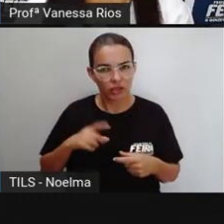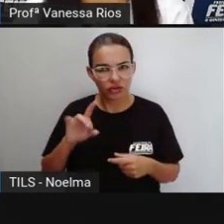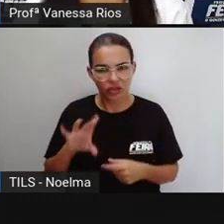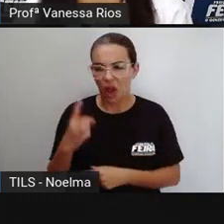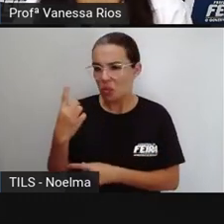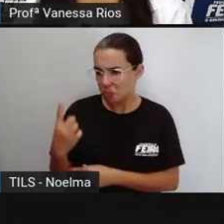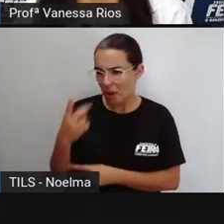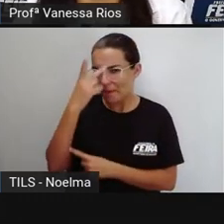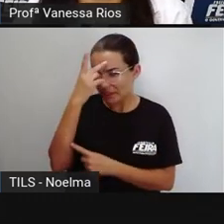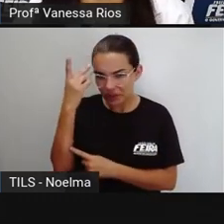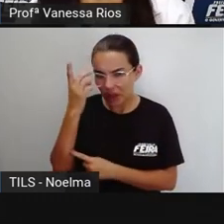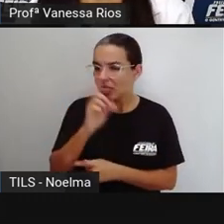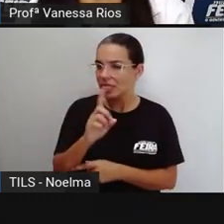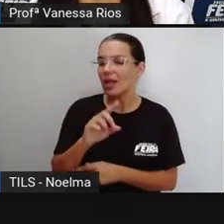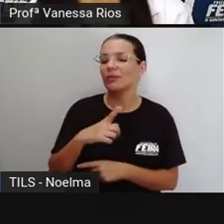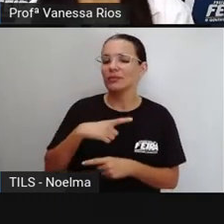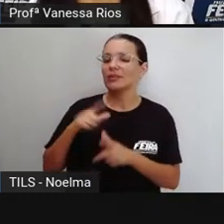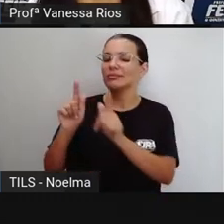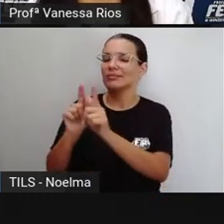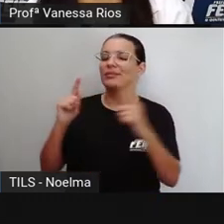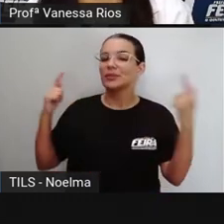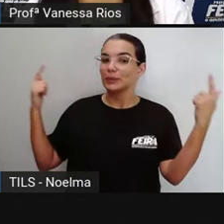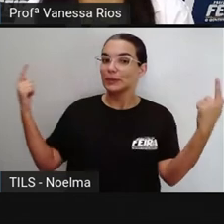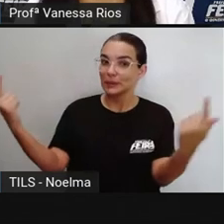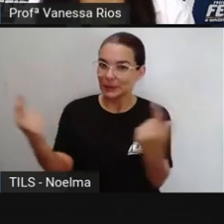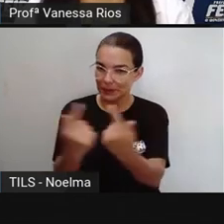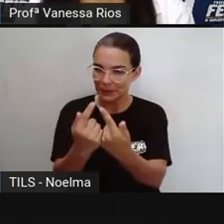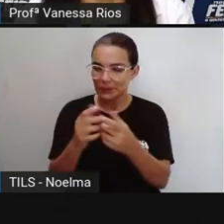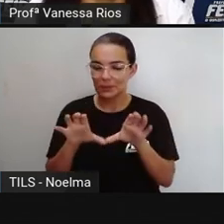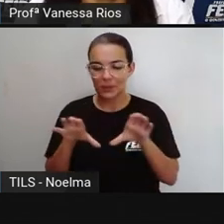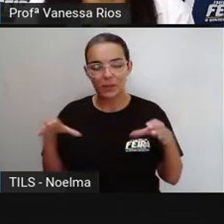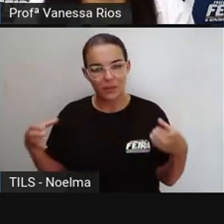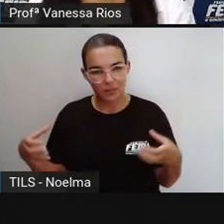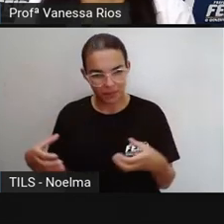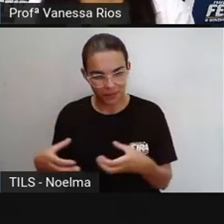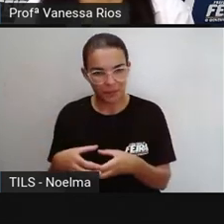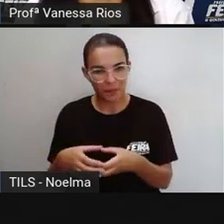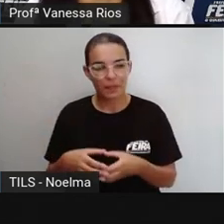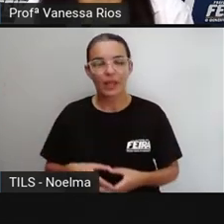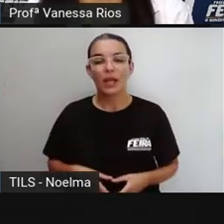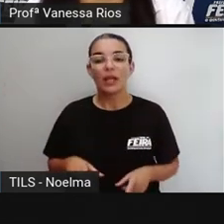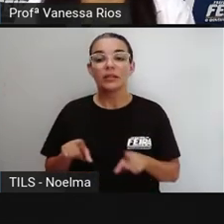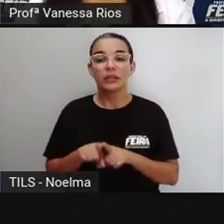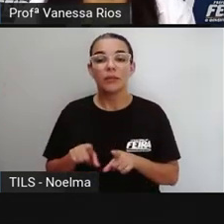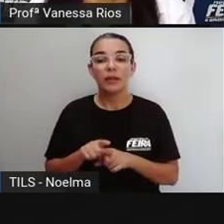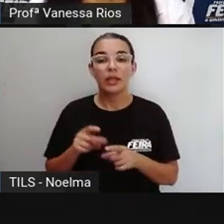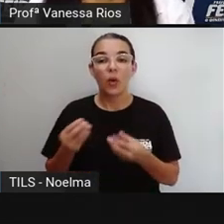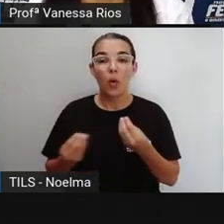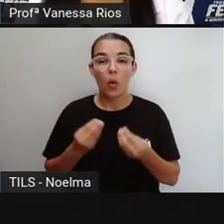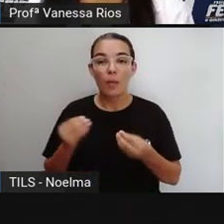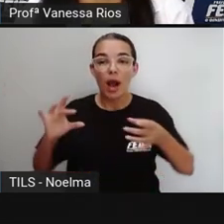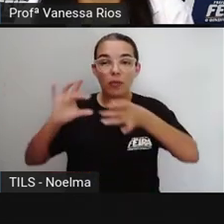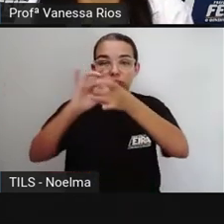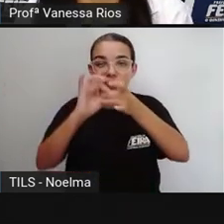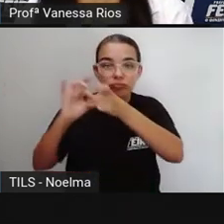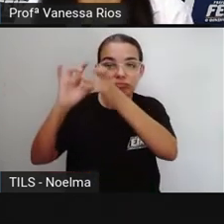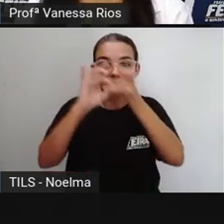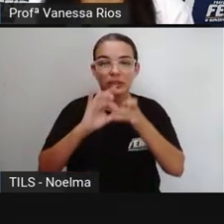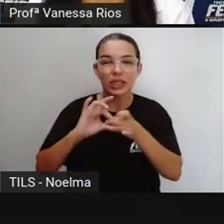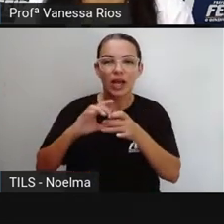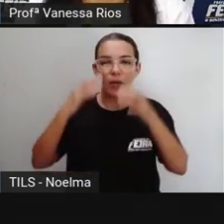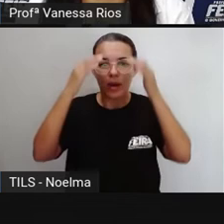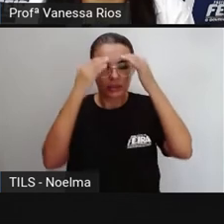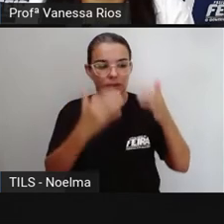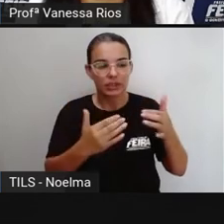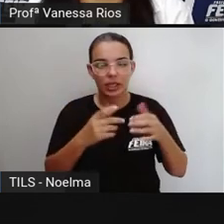um ou de dois, mas atender a necessidade de um grupo. E como a união e o respeito entre